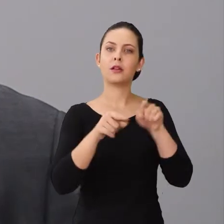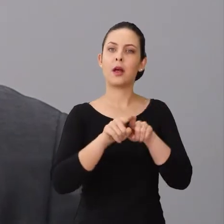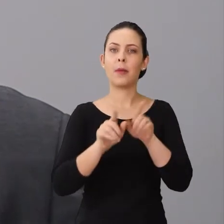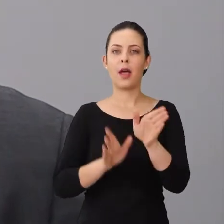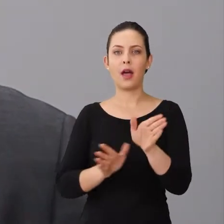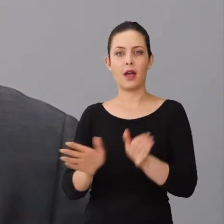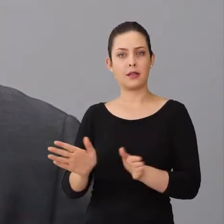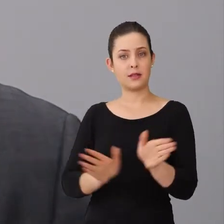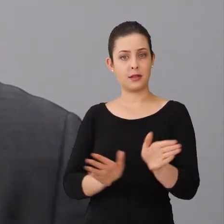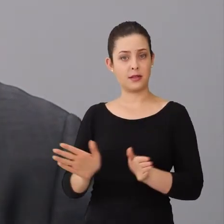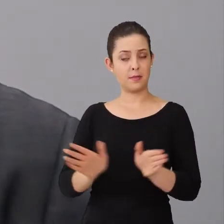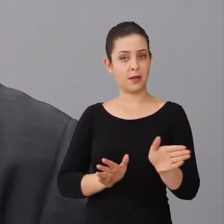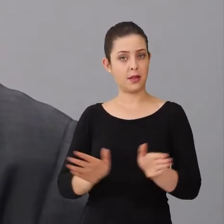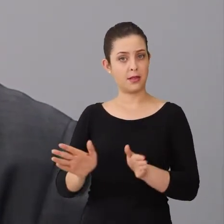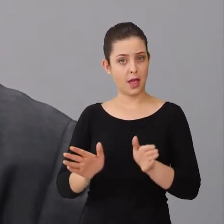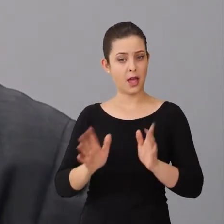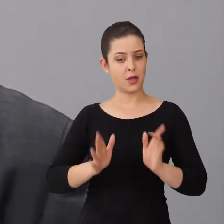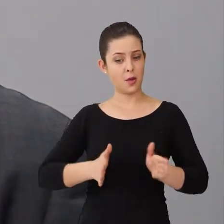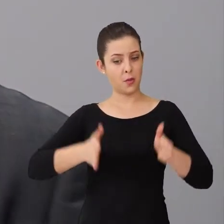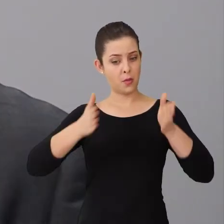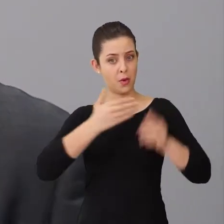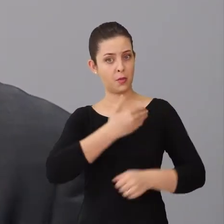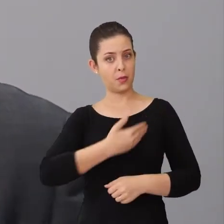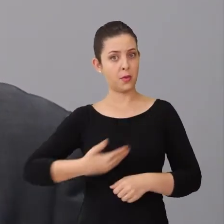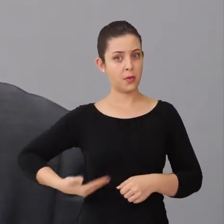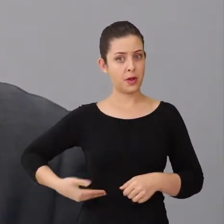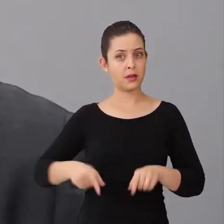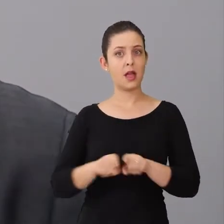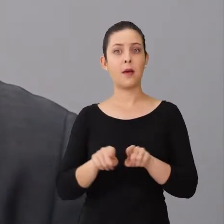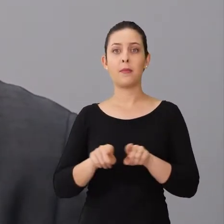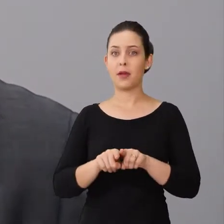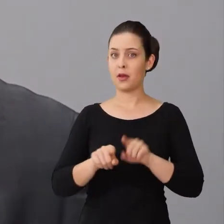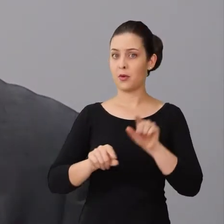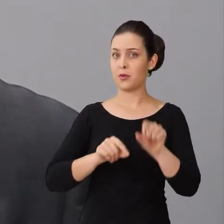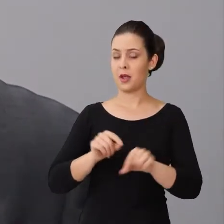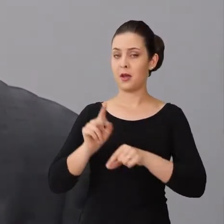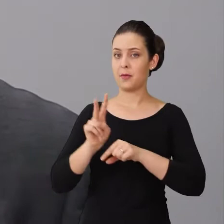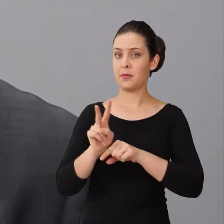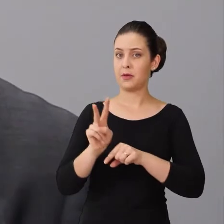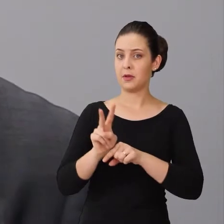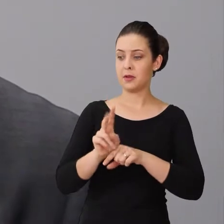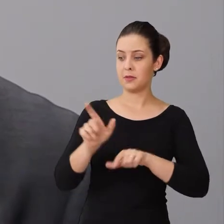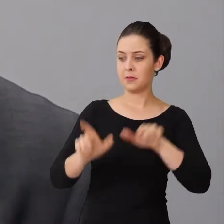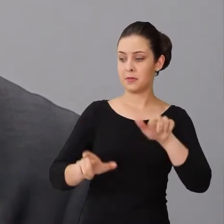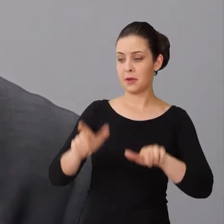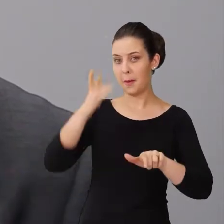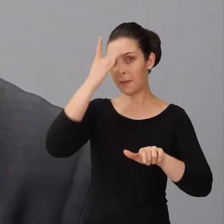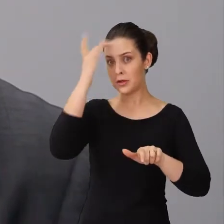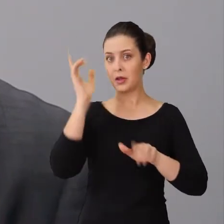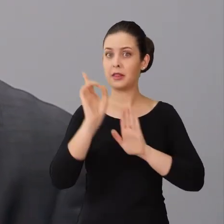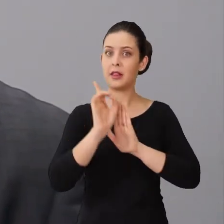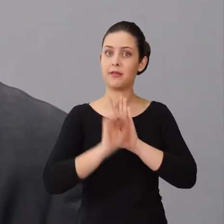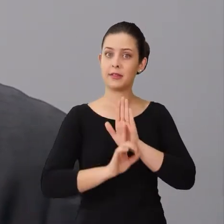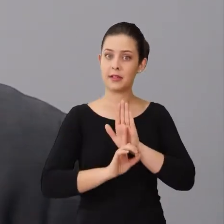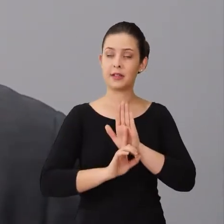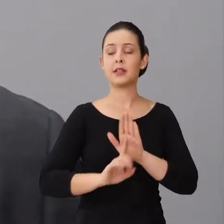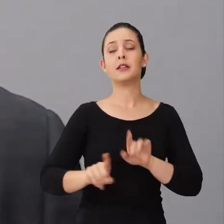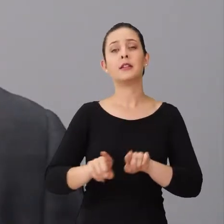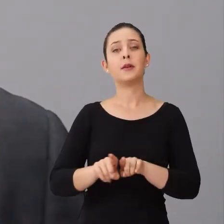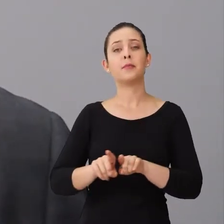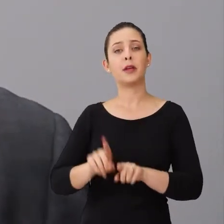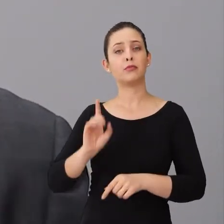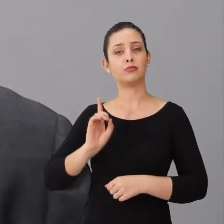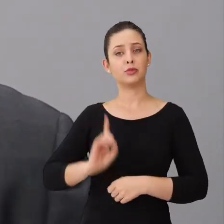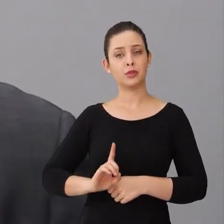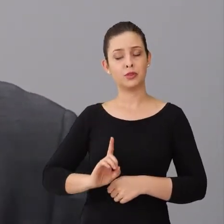acessibilidade em prédios públicos. A questão de proteção das pessoas portadoras de deficiência. E